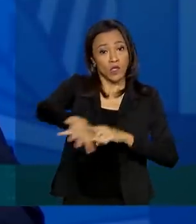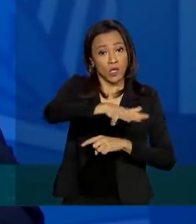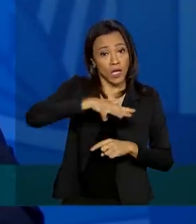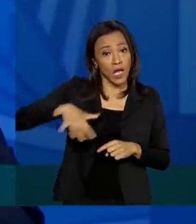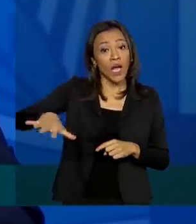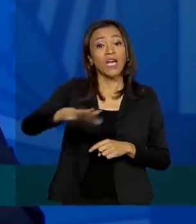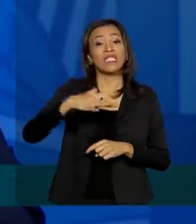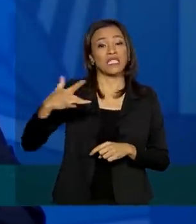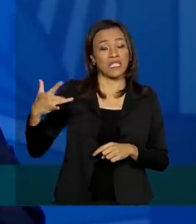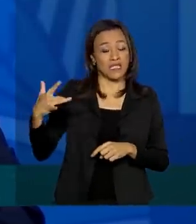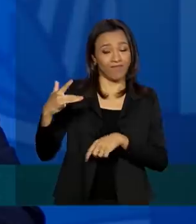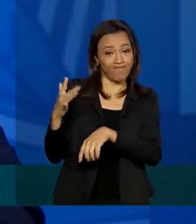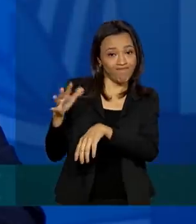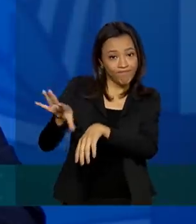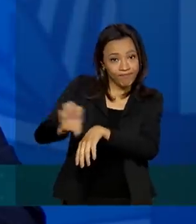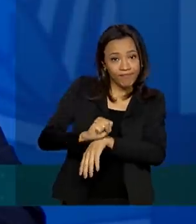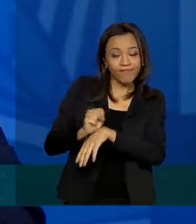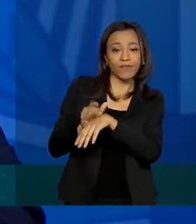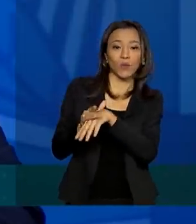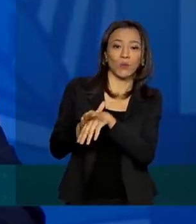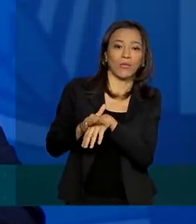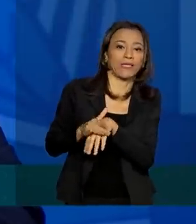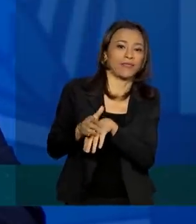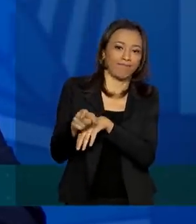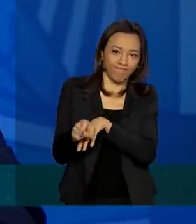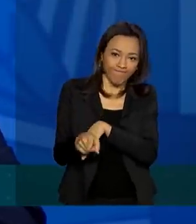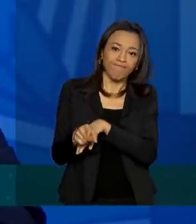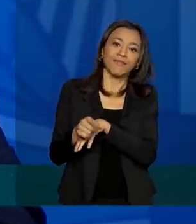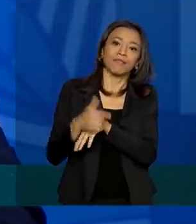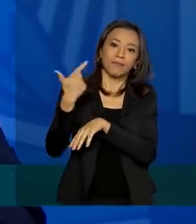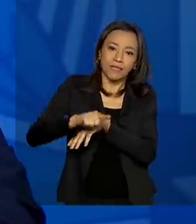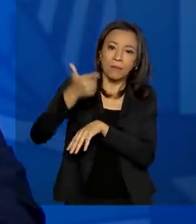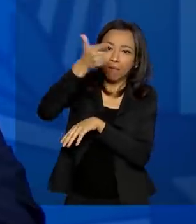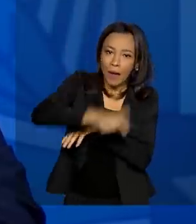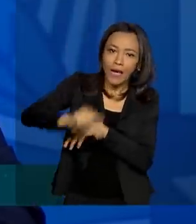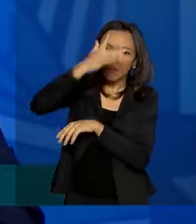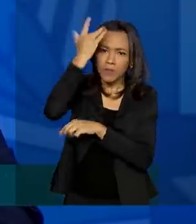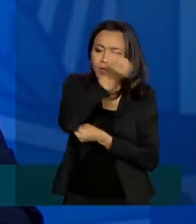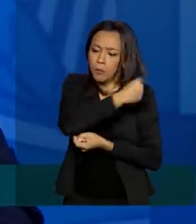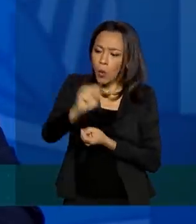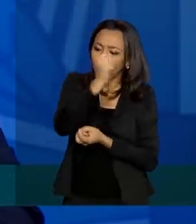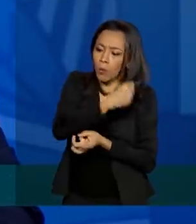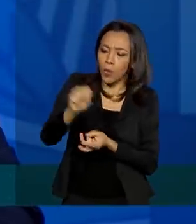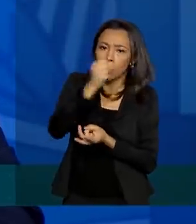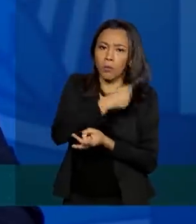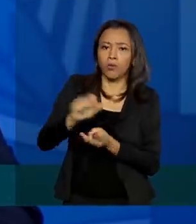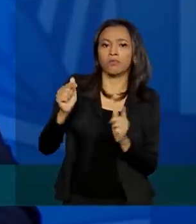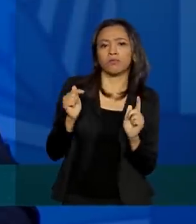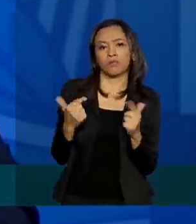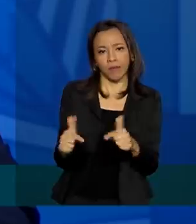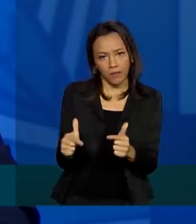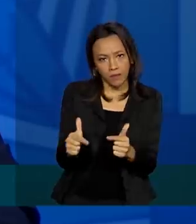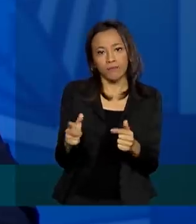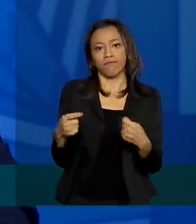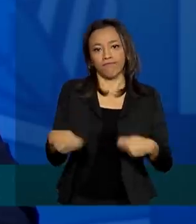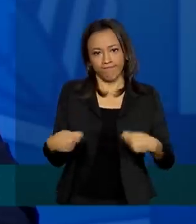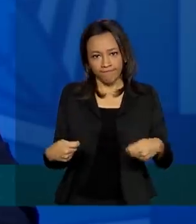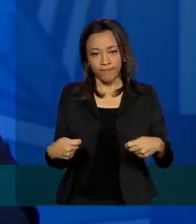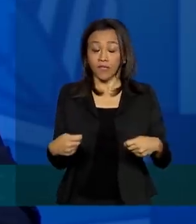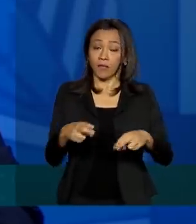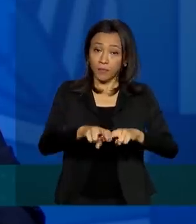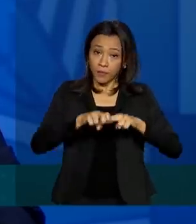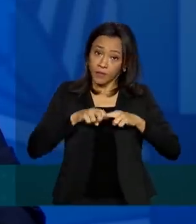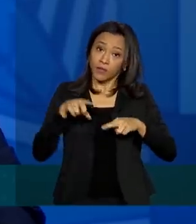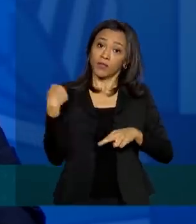Isso requer uma substituição, requer mais profissionais também trabalhando por causa da crise. Então, a gente possibilitou esse